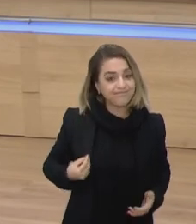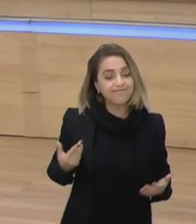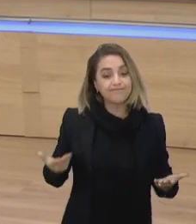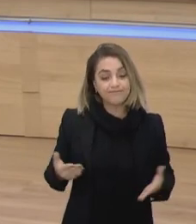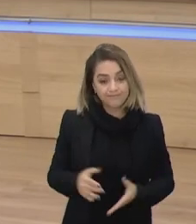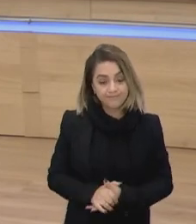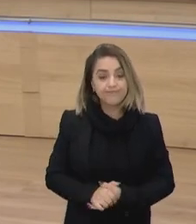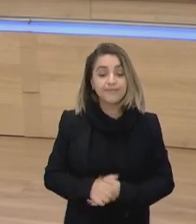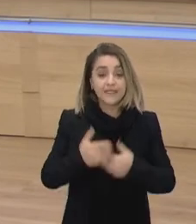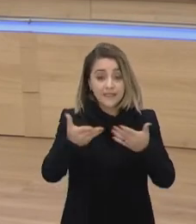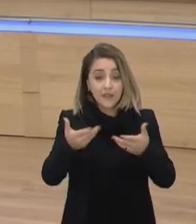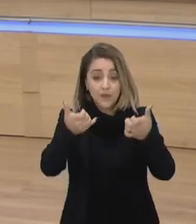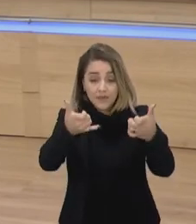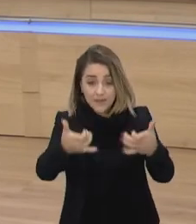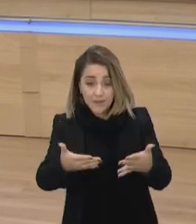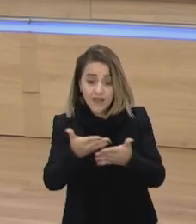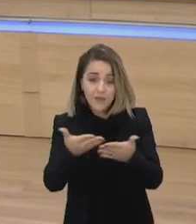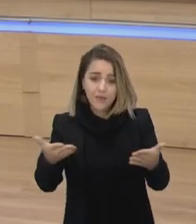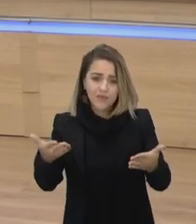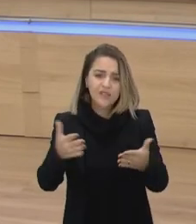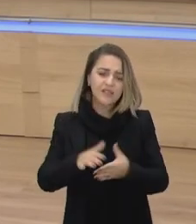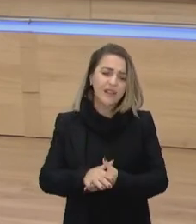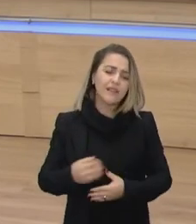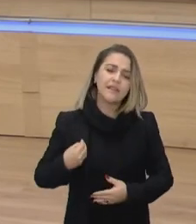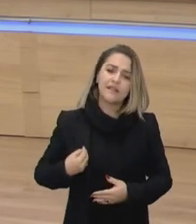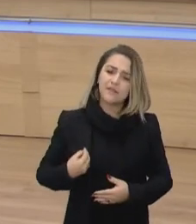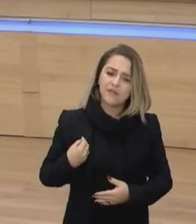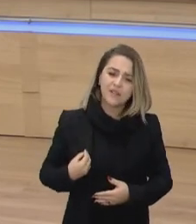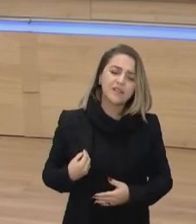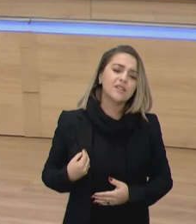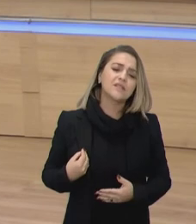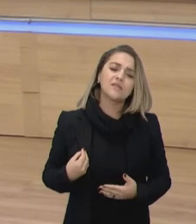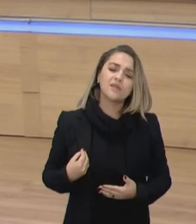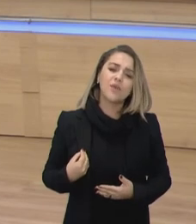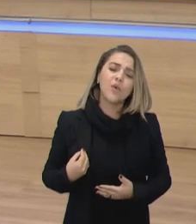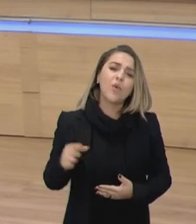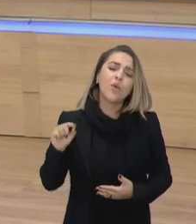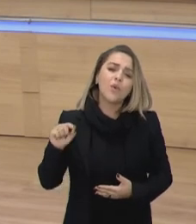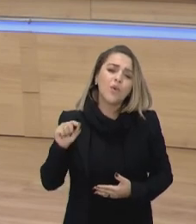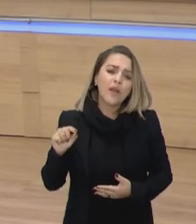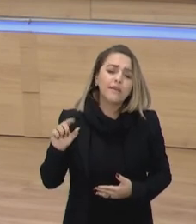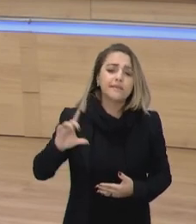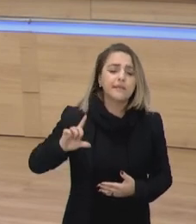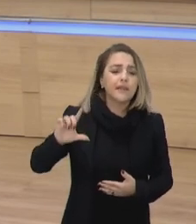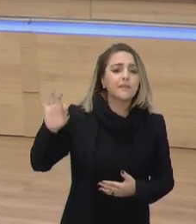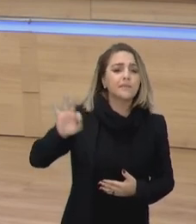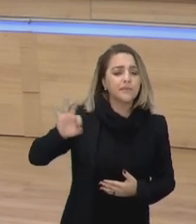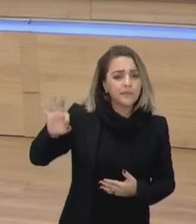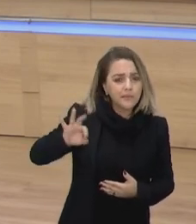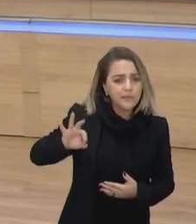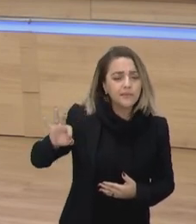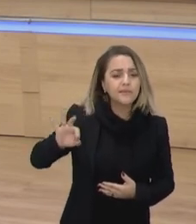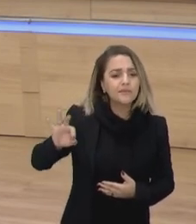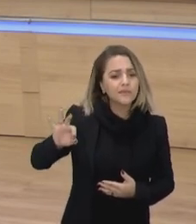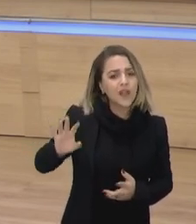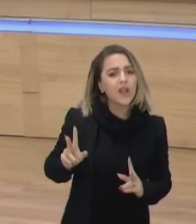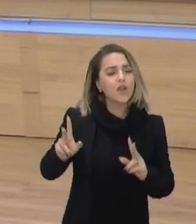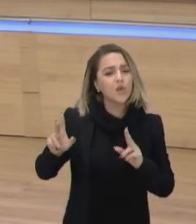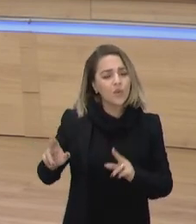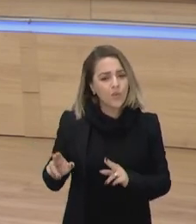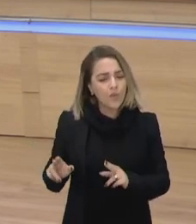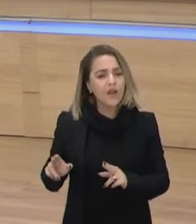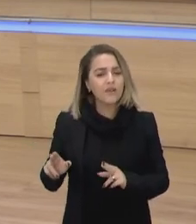assim existe no mínimo sendo otimista uma proporção igual de pessoas